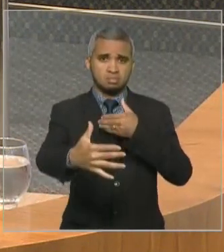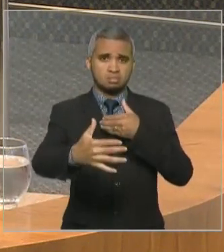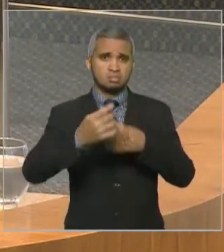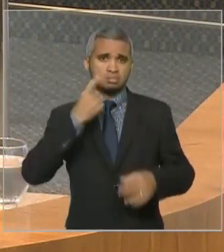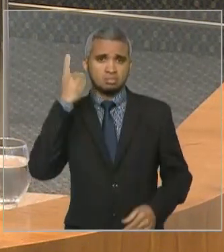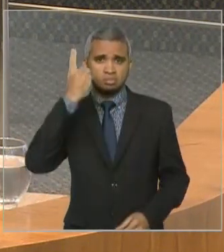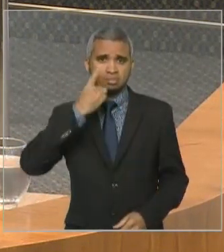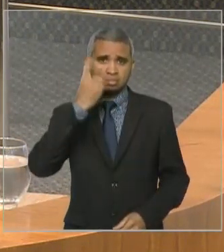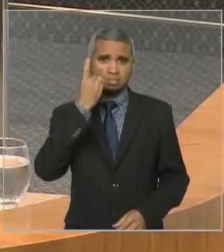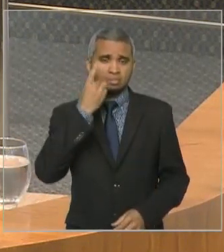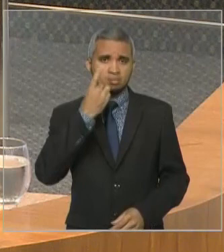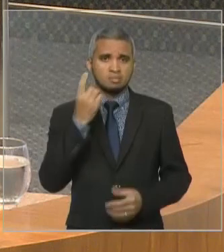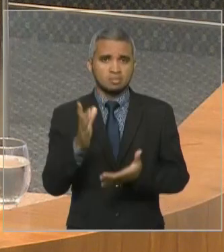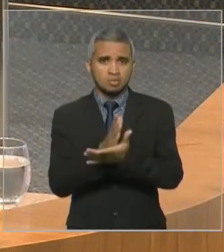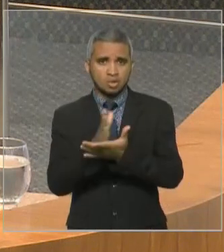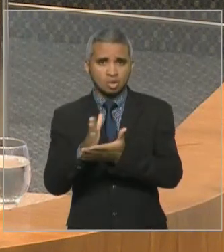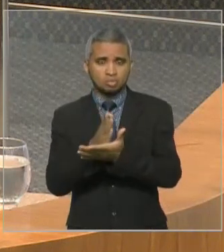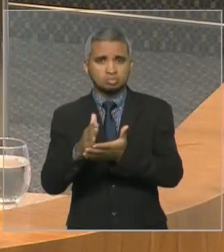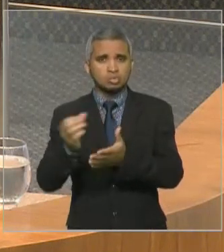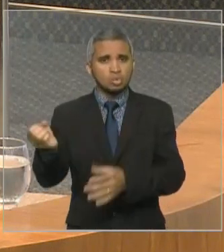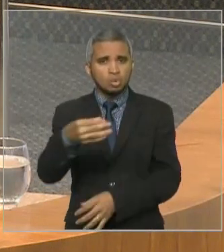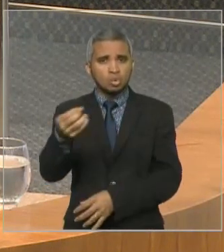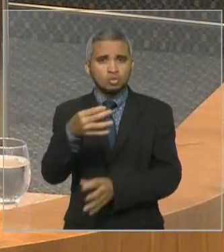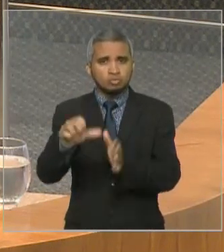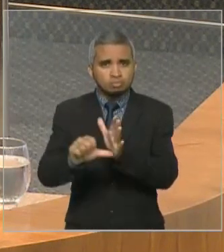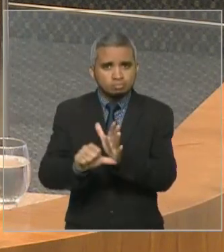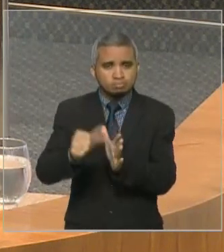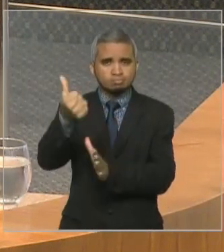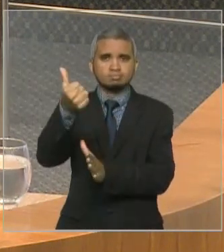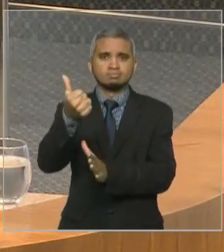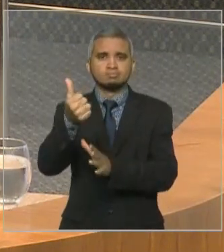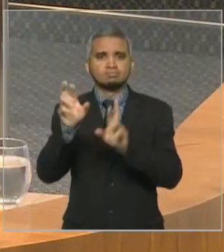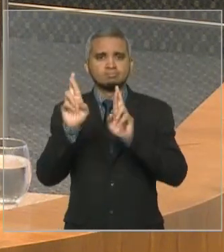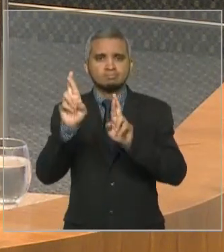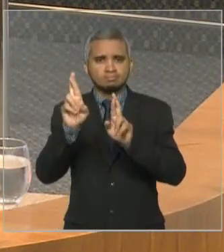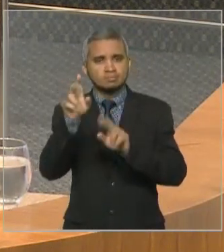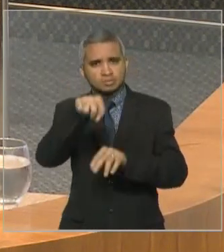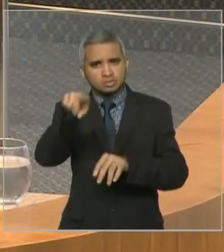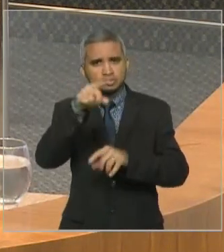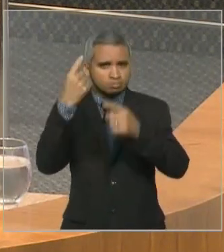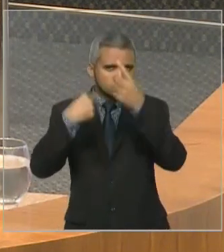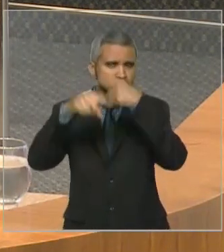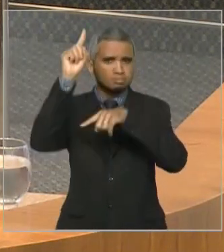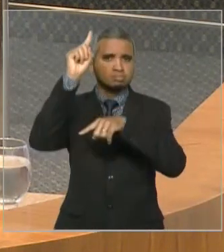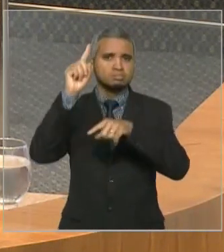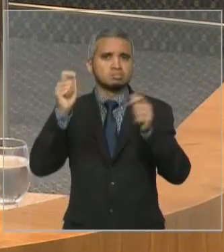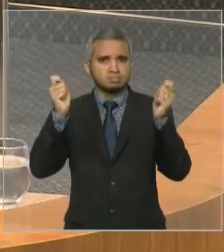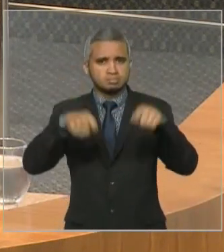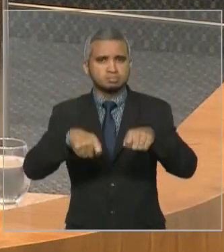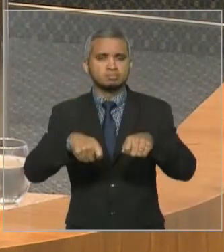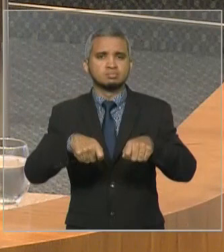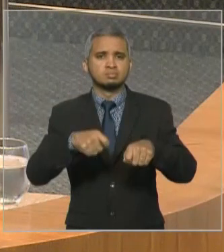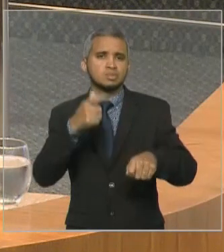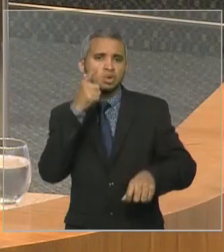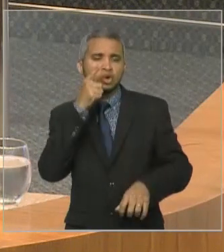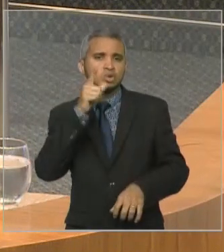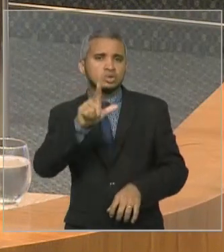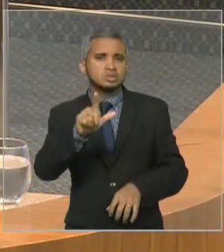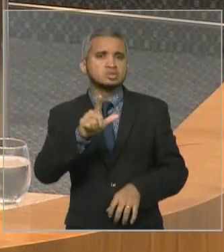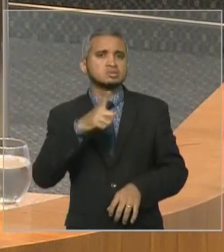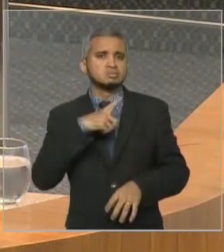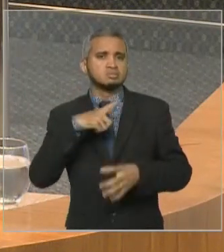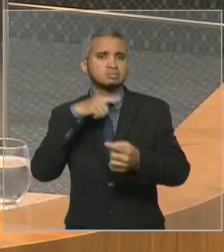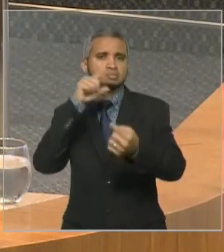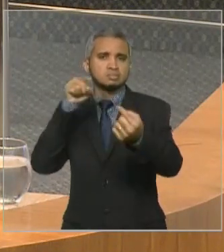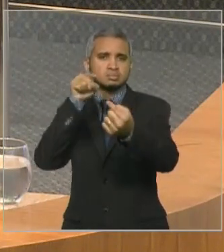desta eleição, desta primeira eleição, tiveram, desejo muito sucesso, muito êxito, que consigam atingir os